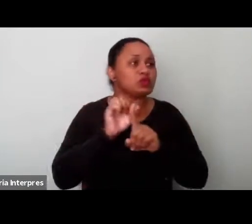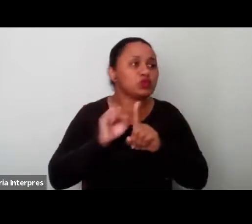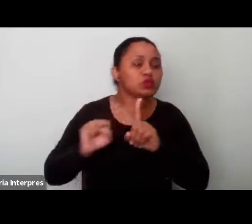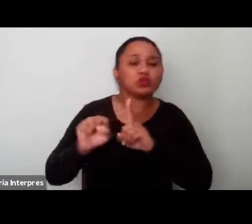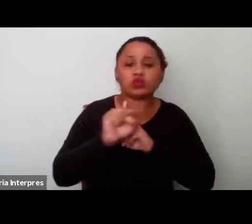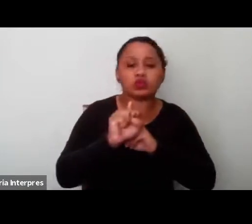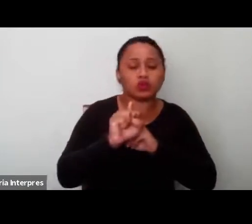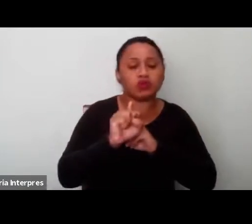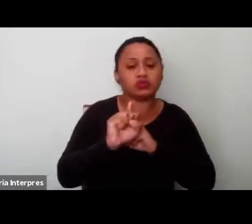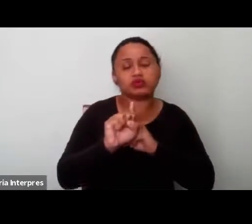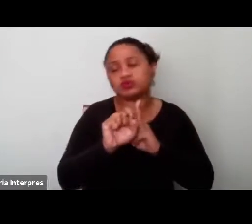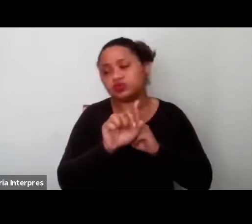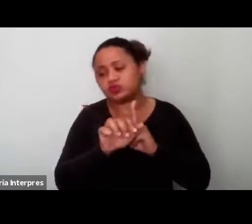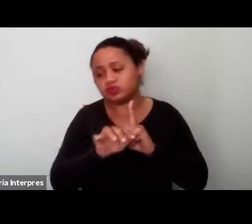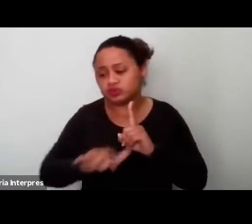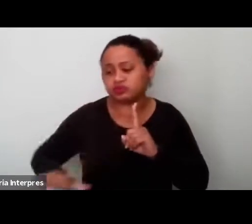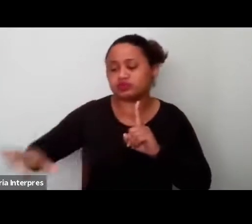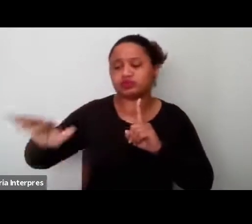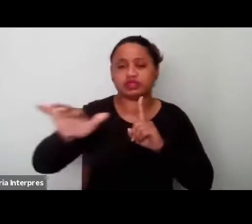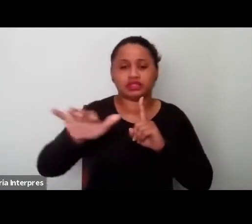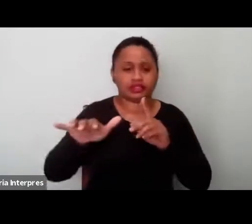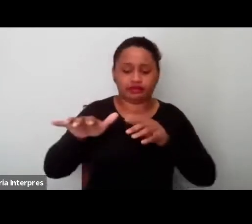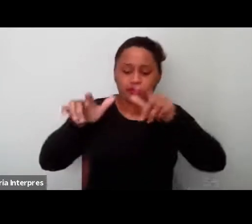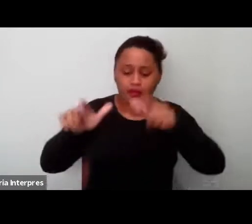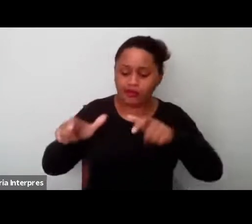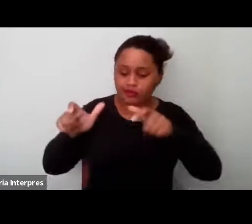da questão espacial, né,